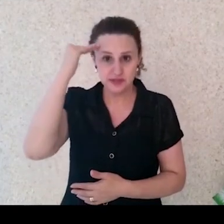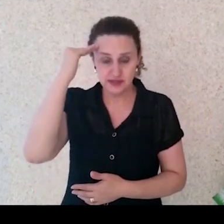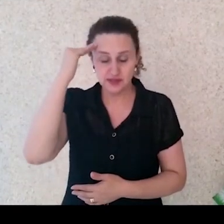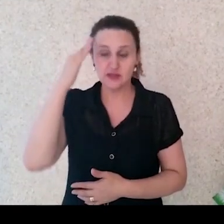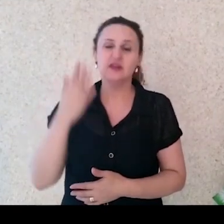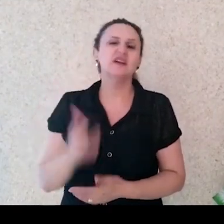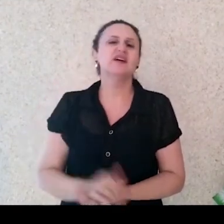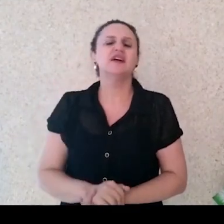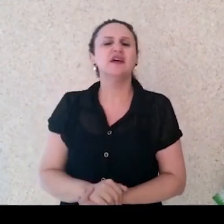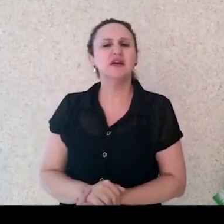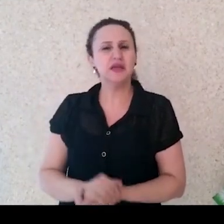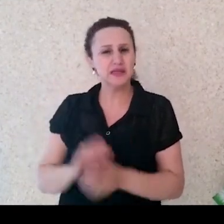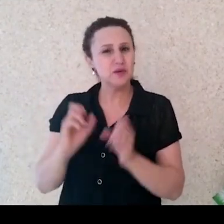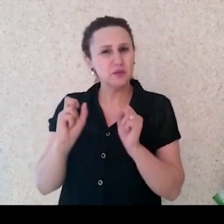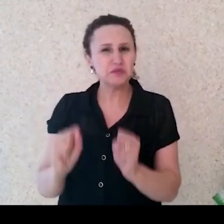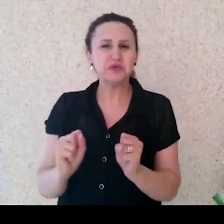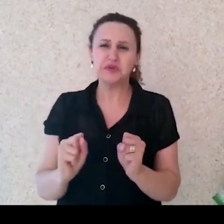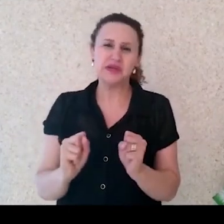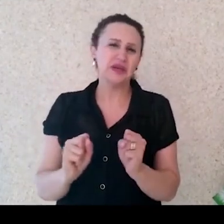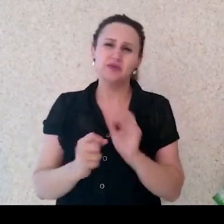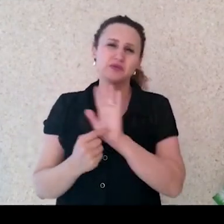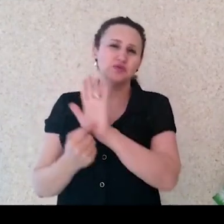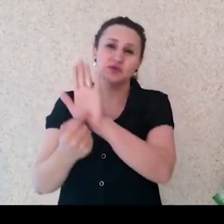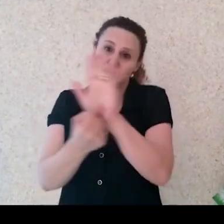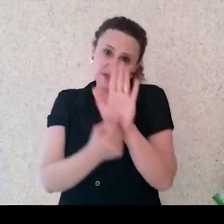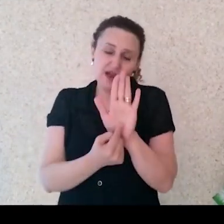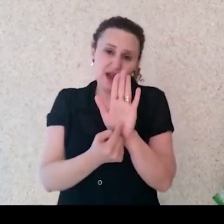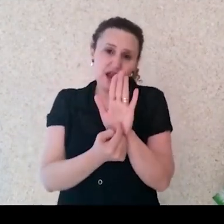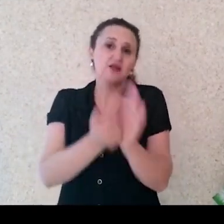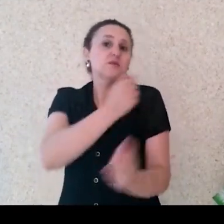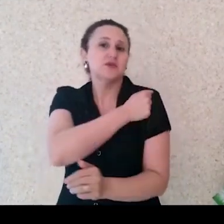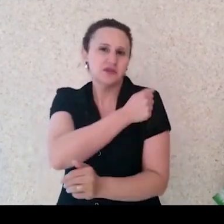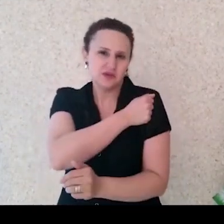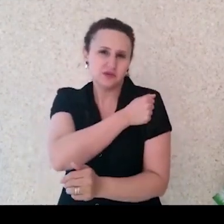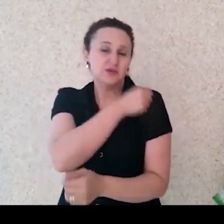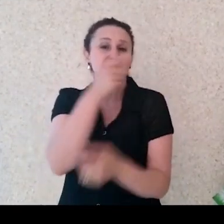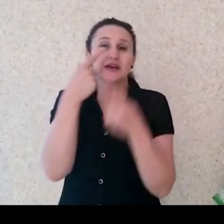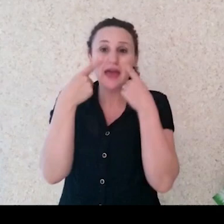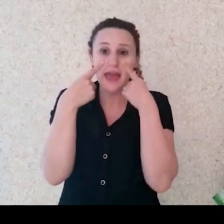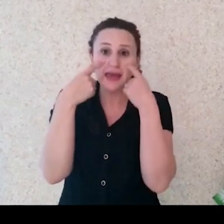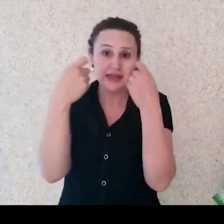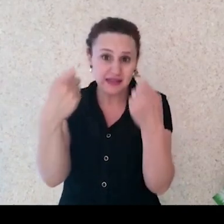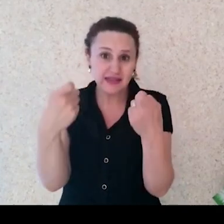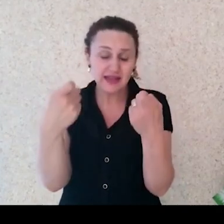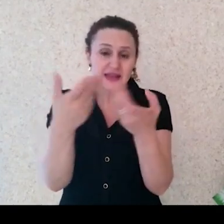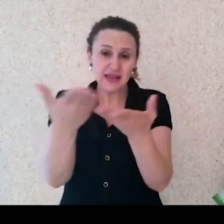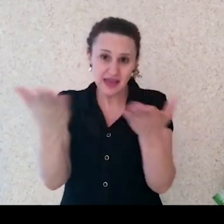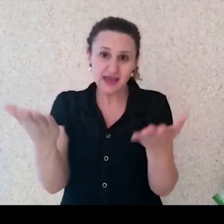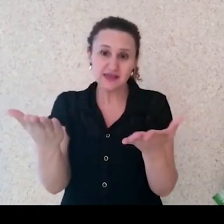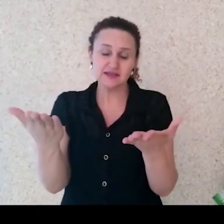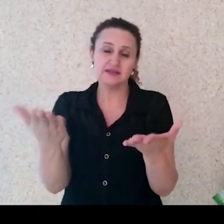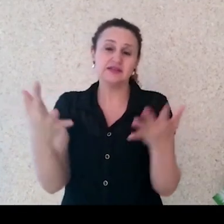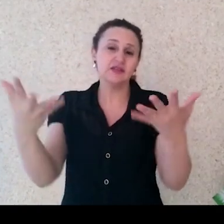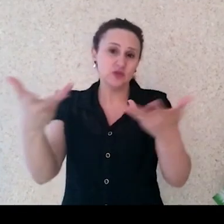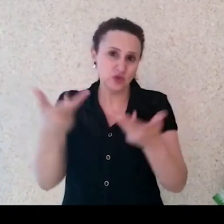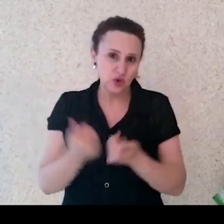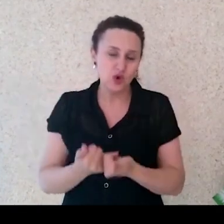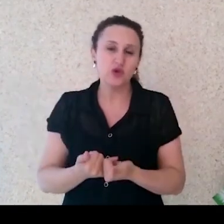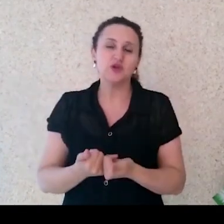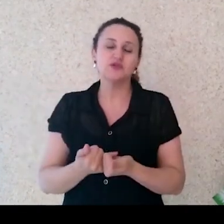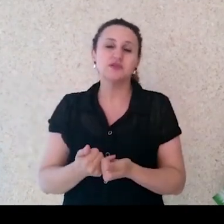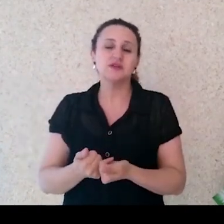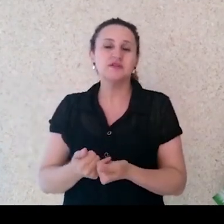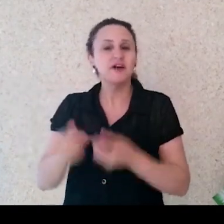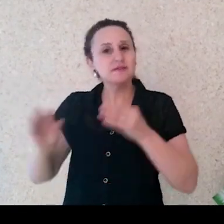A gente pode trazer quadrinhos. Tudo isso é de interesse da literatura, tudo isso contribui para a formação do leitor